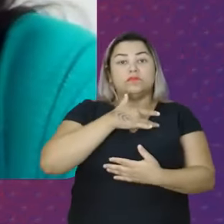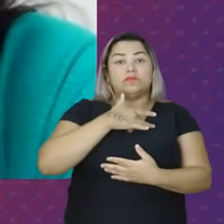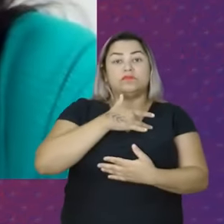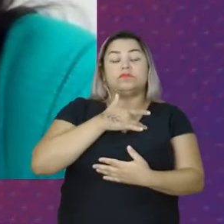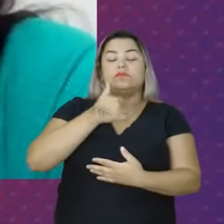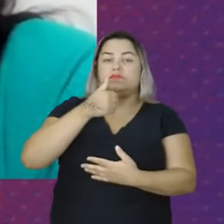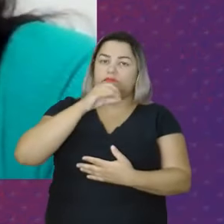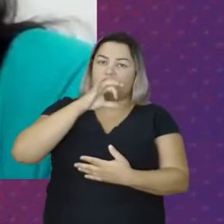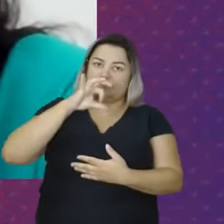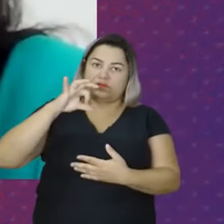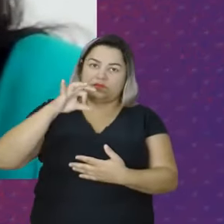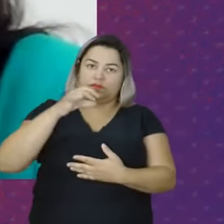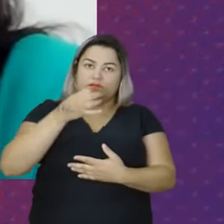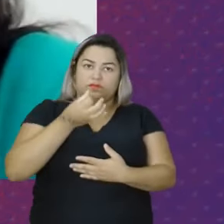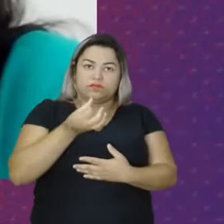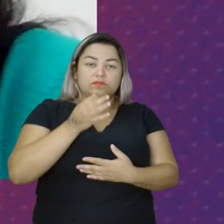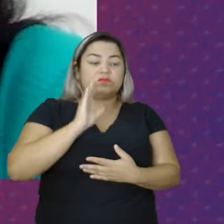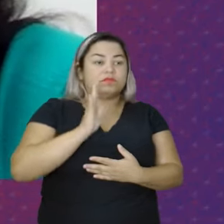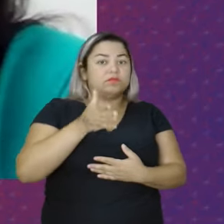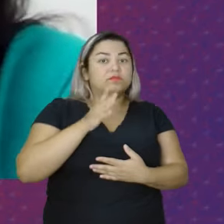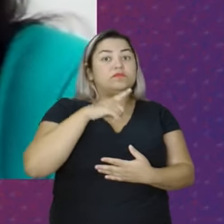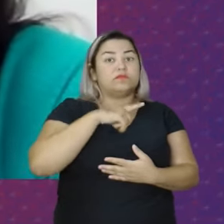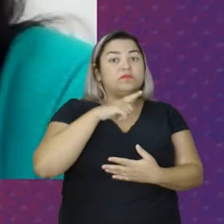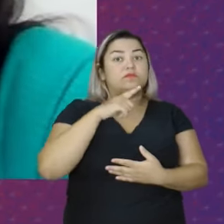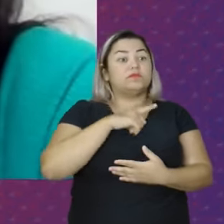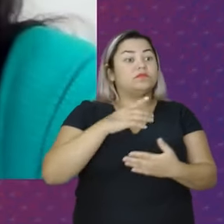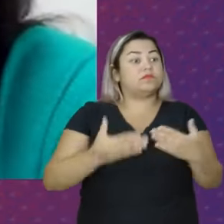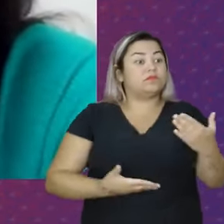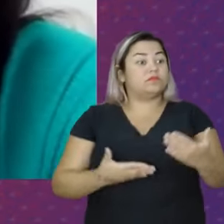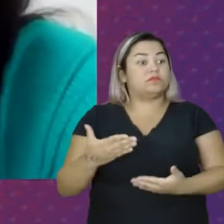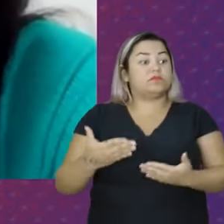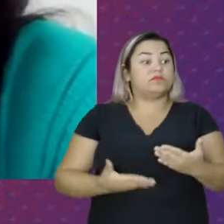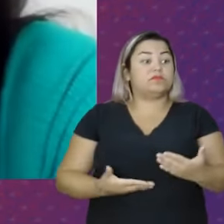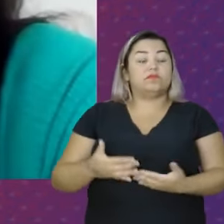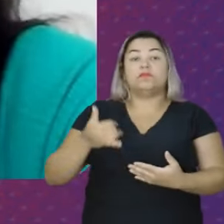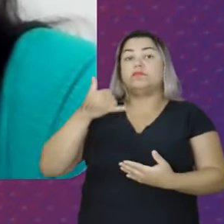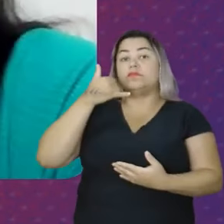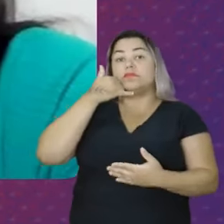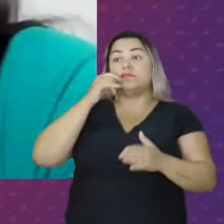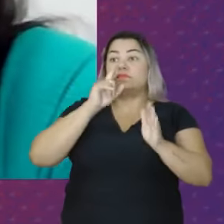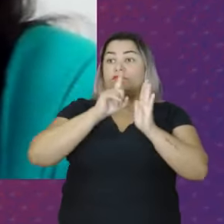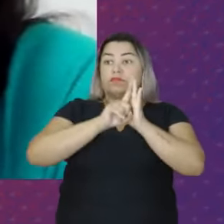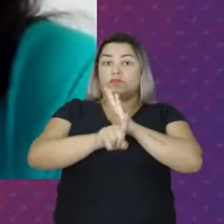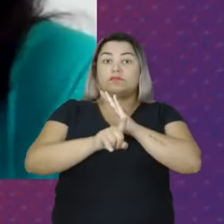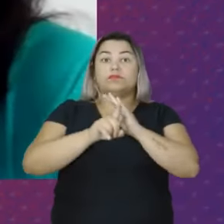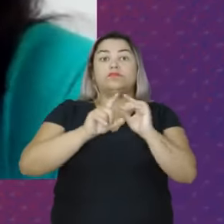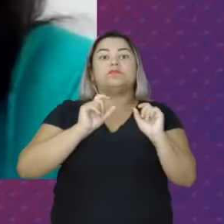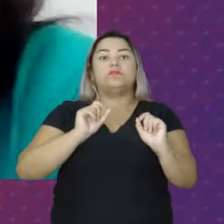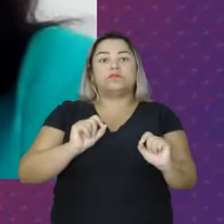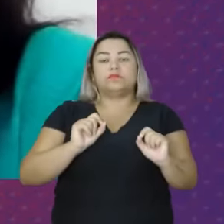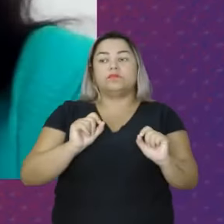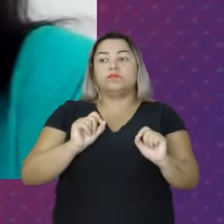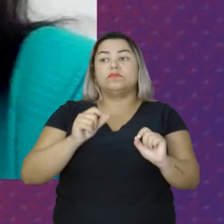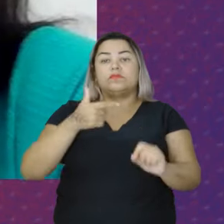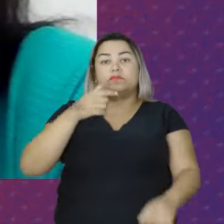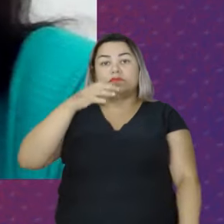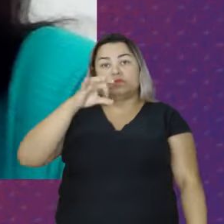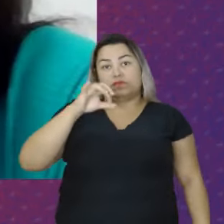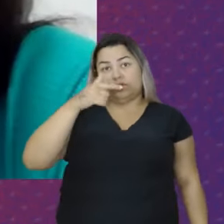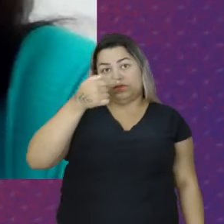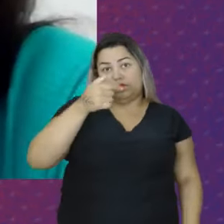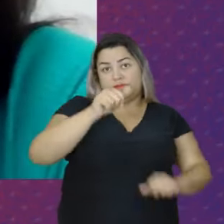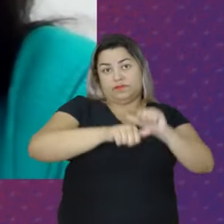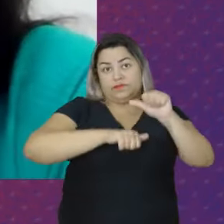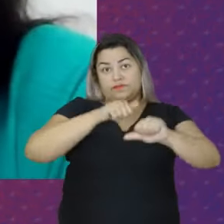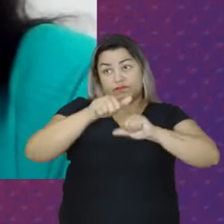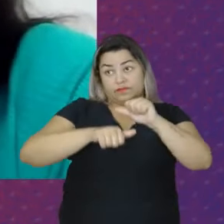1996 Já tinha Um serviço telefônico Chamado Pergunte AIDS E em 97 Se tornou